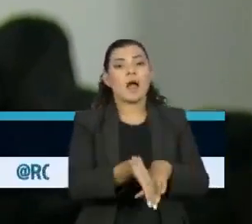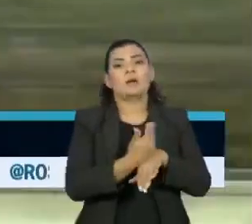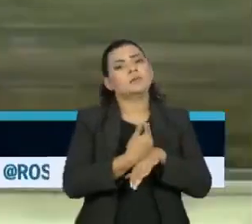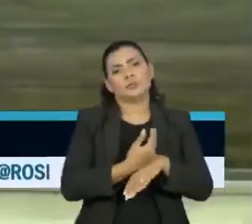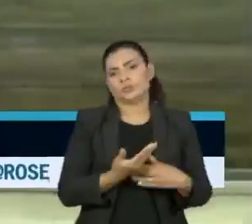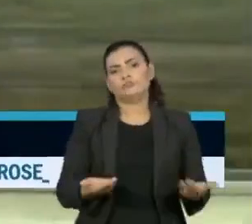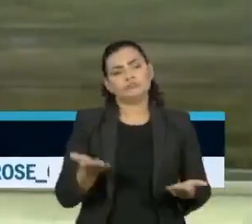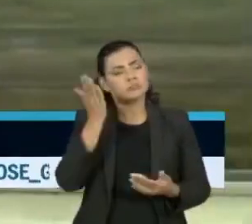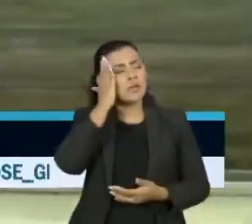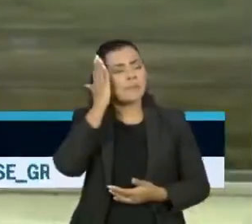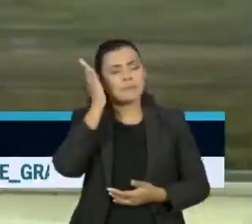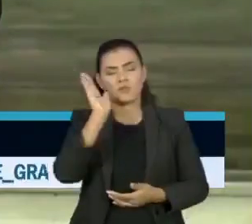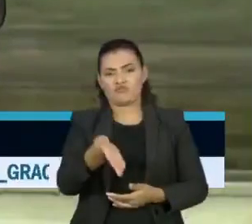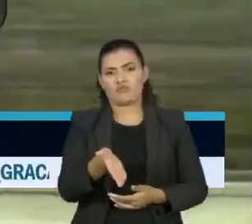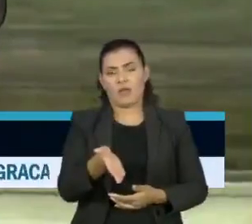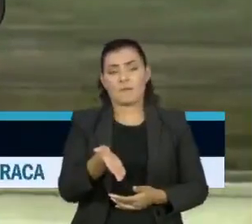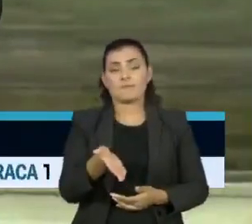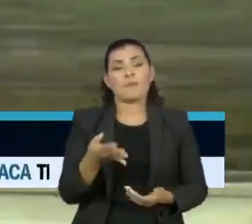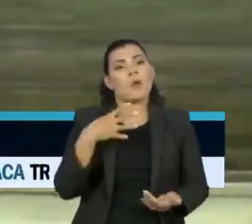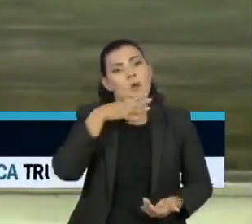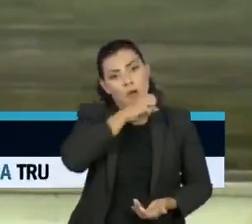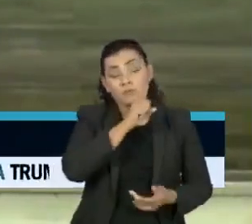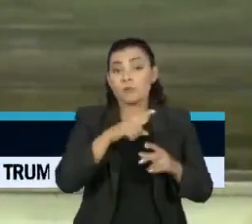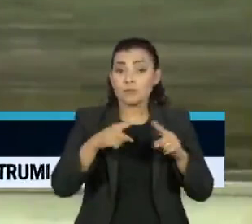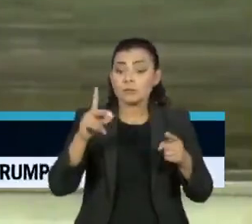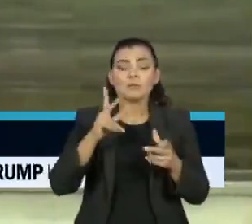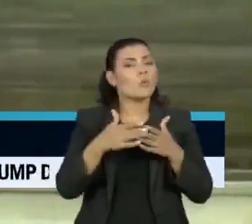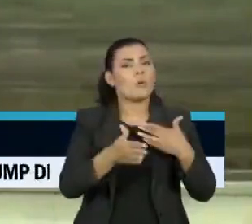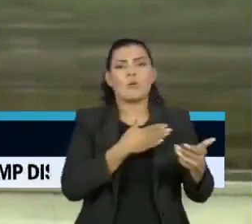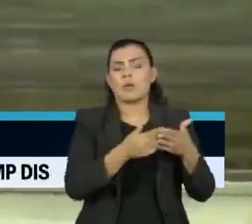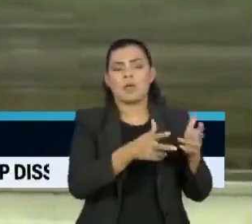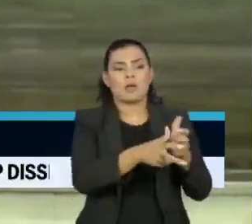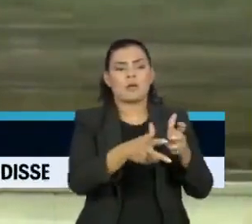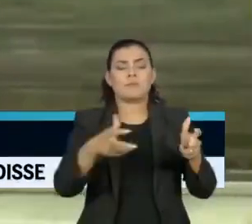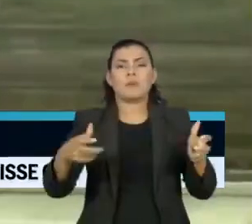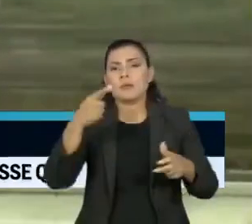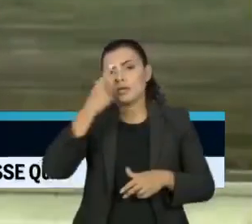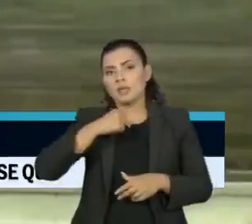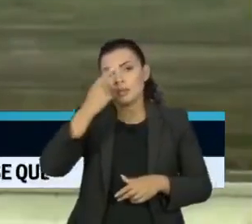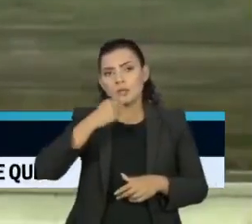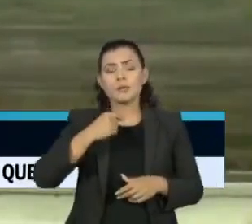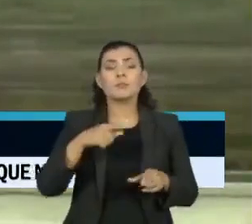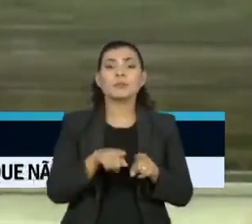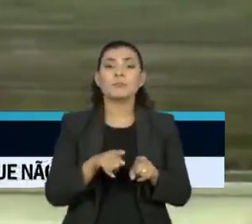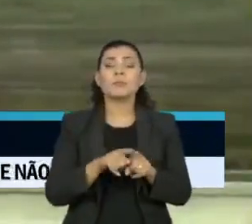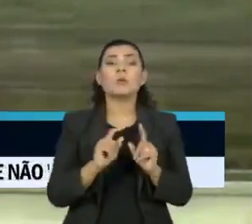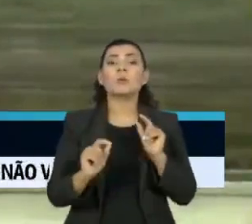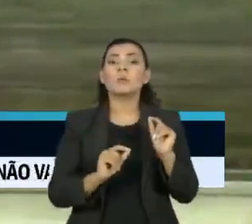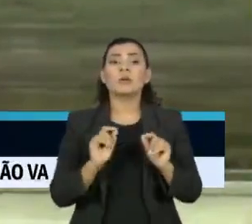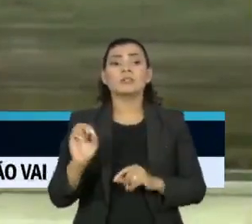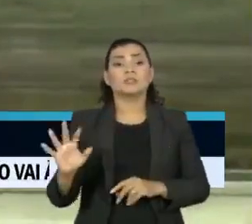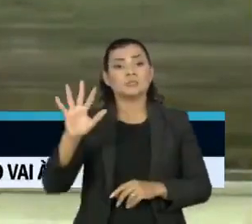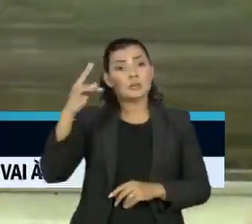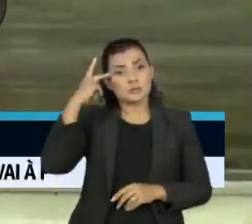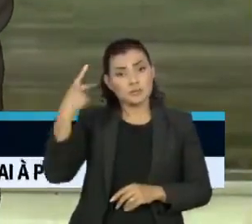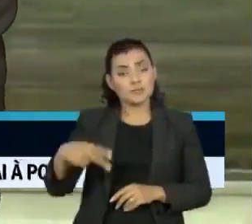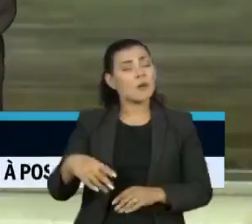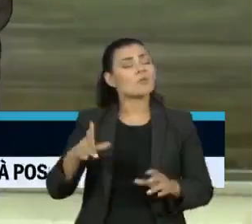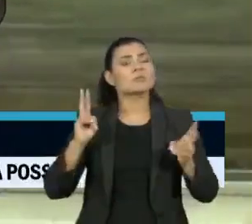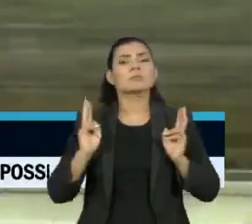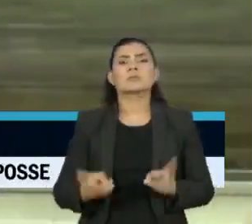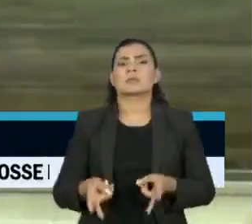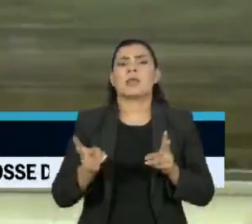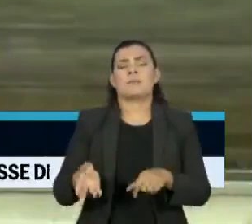é novidade. Em todas as campanhas vacinais, especialmente de gripe, o Estado de São Paulo